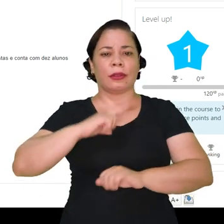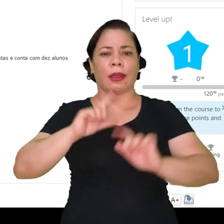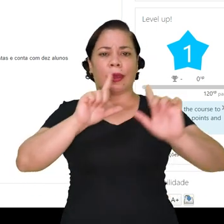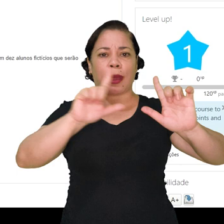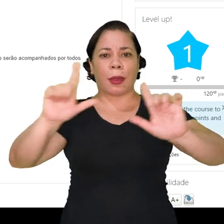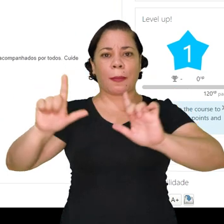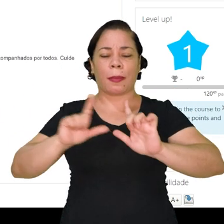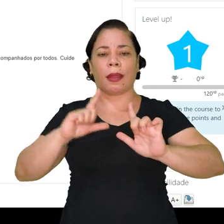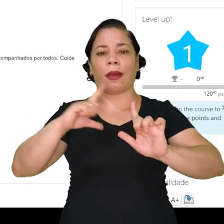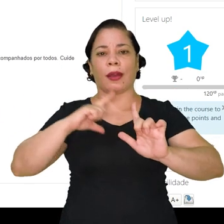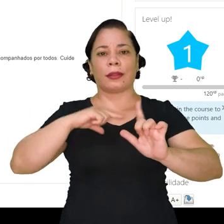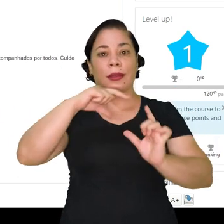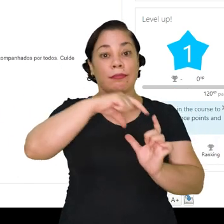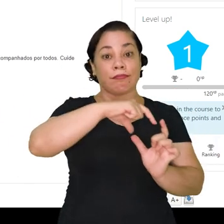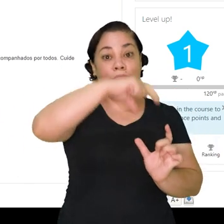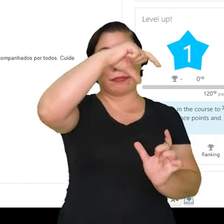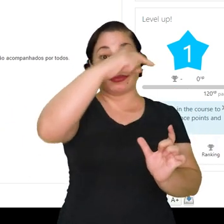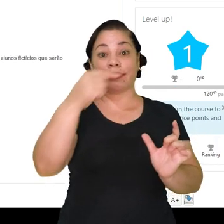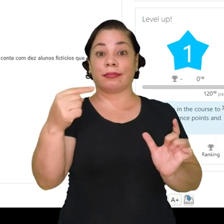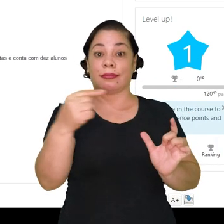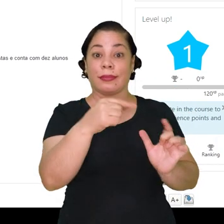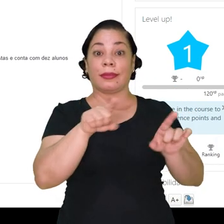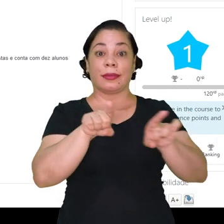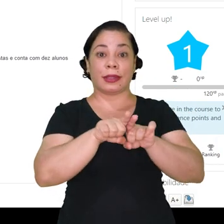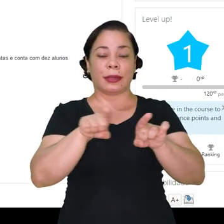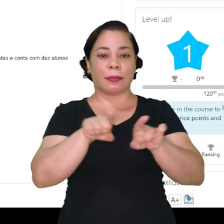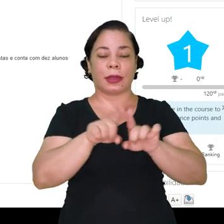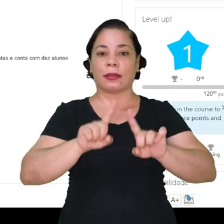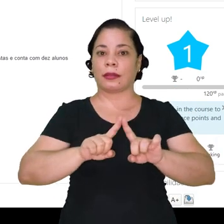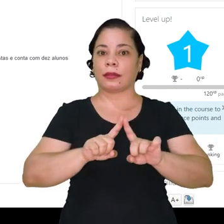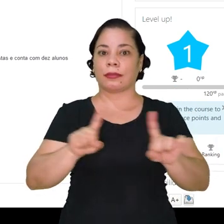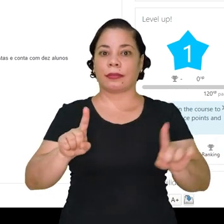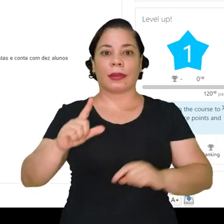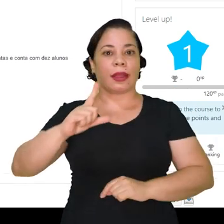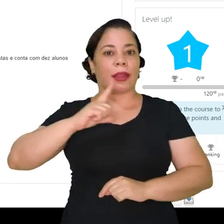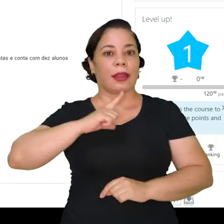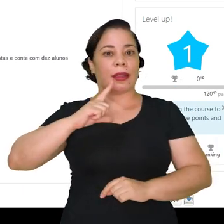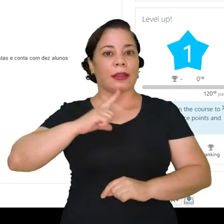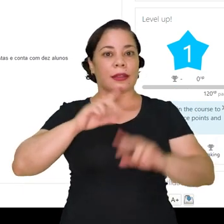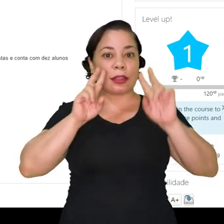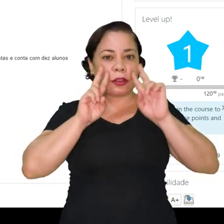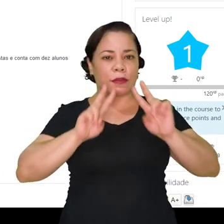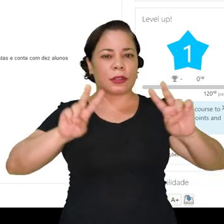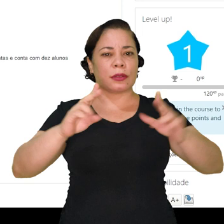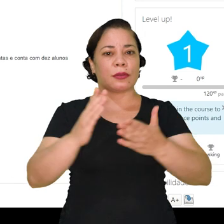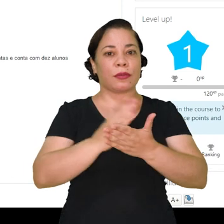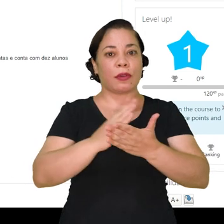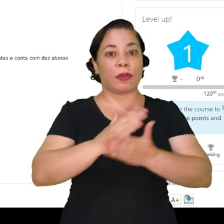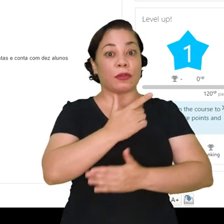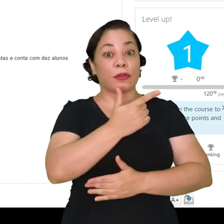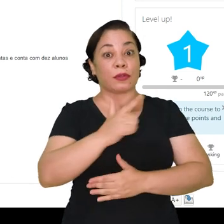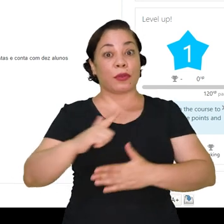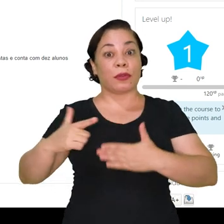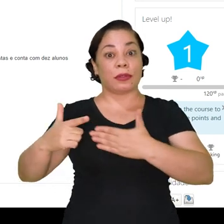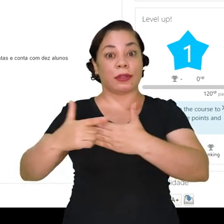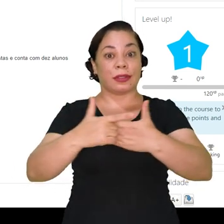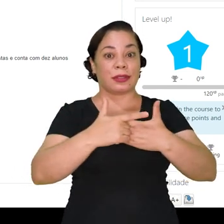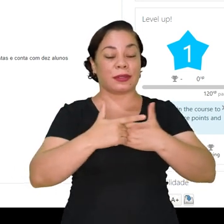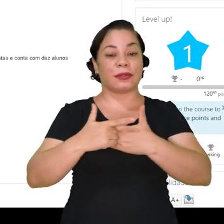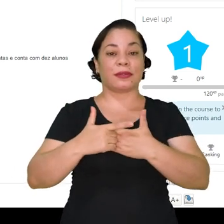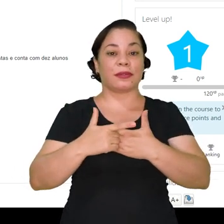Então, os blocos, esse menu suspenso aqui na lateral. Porém, você tem a visão de algumas outras